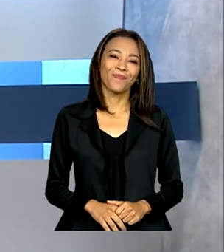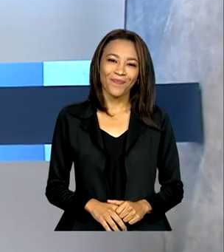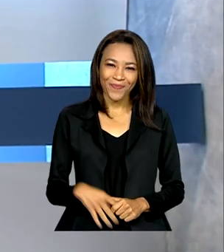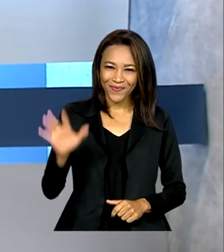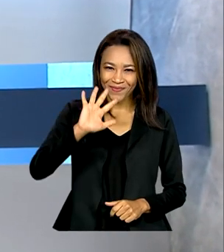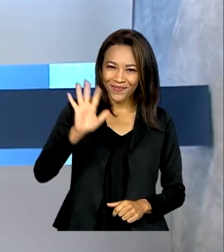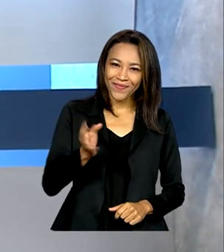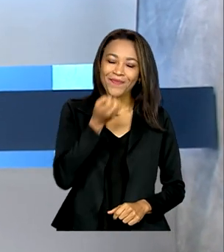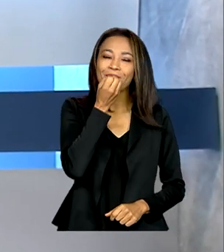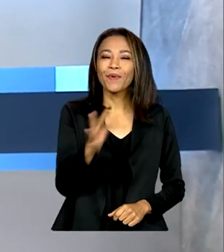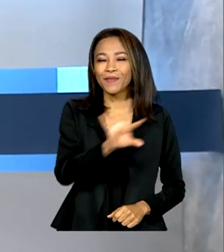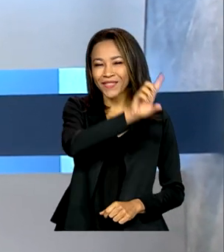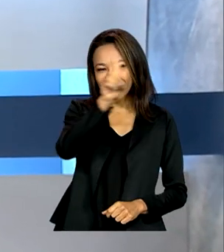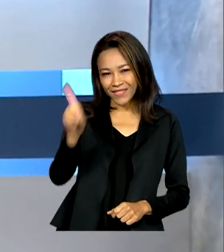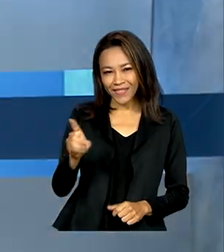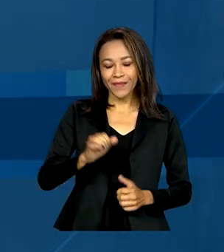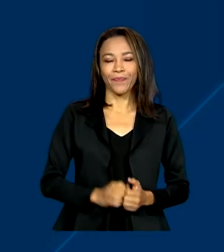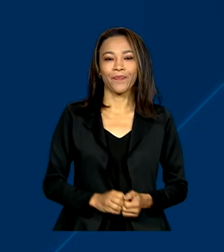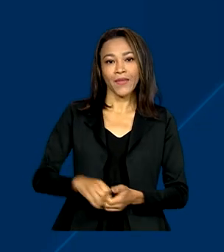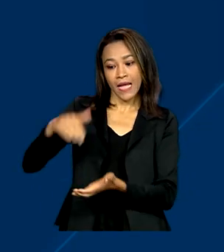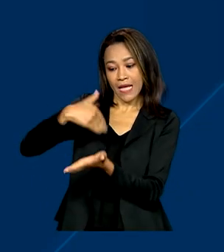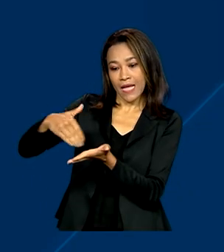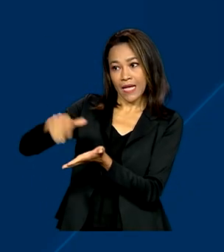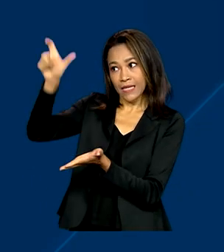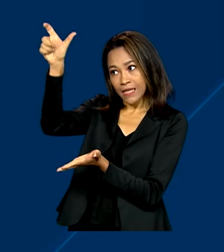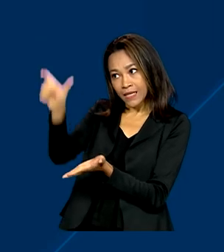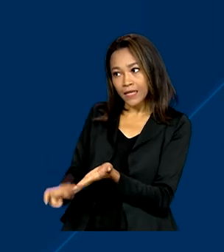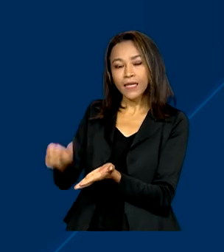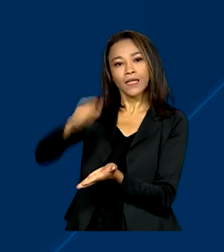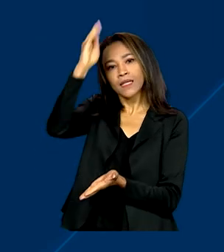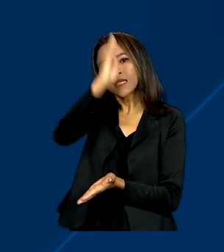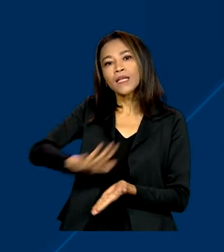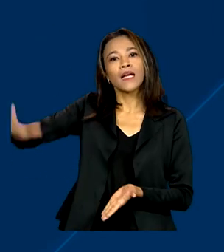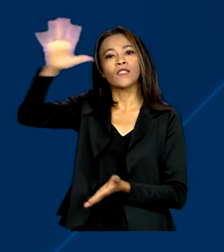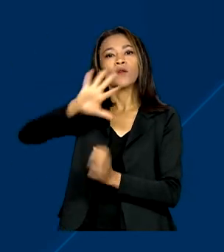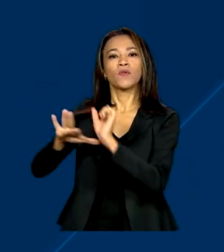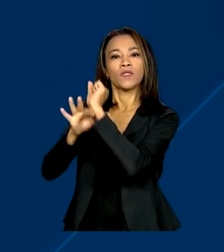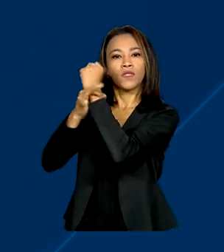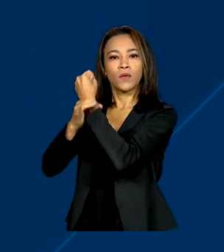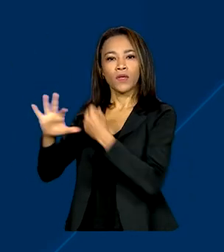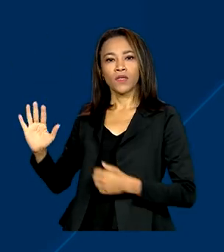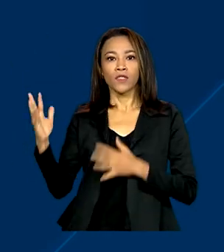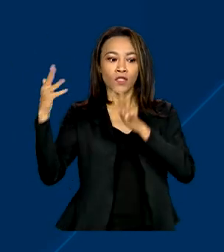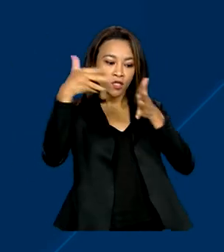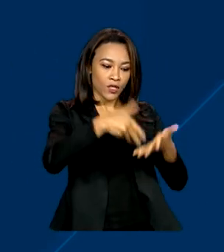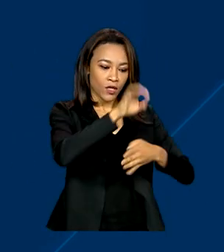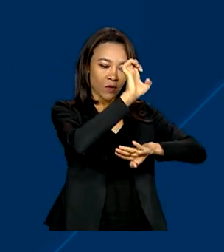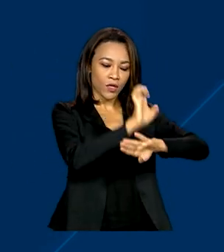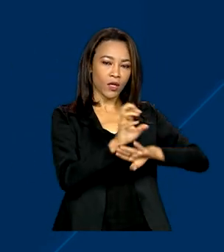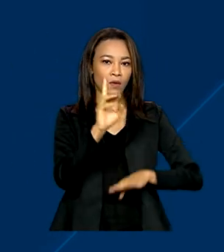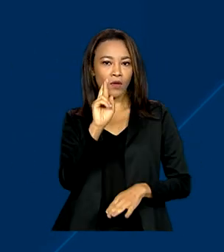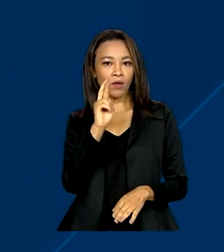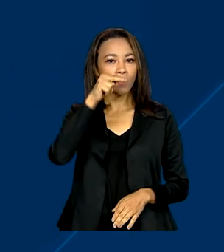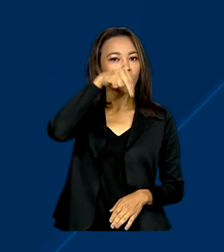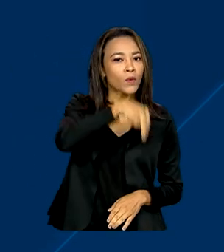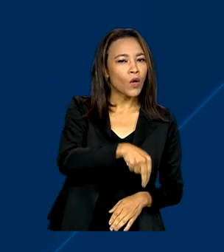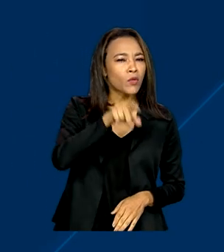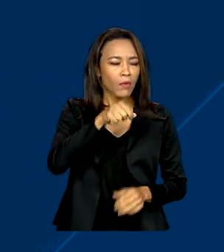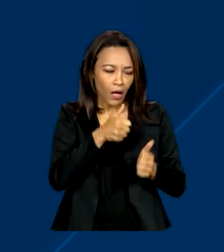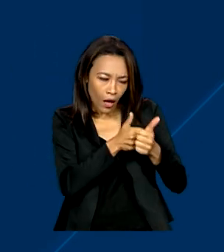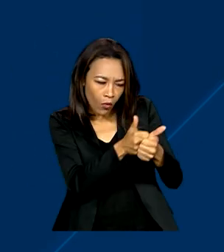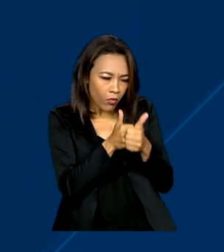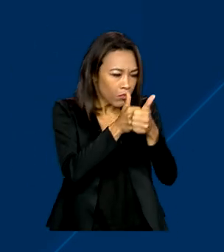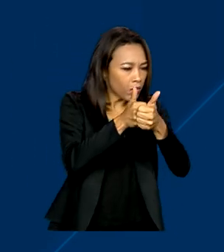Olá, bom dia. Secretário Nacional de Segurança Pública chega hoje a Natal no Rio Grande do Norte para acompanhar de